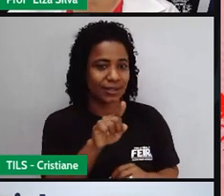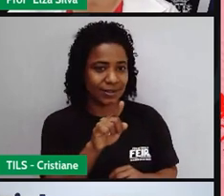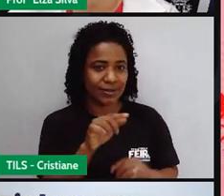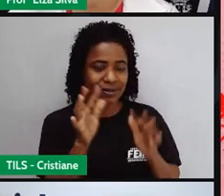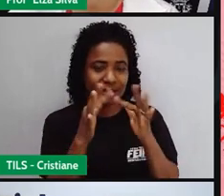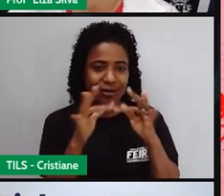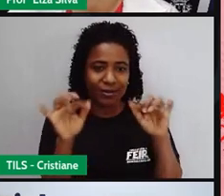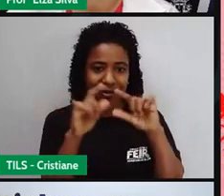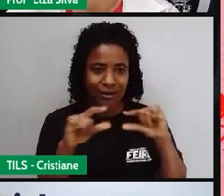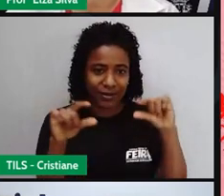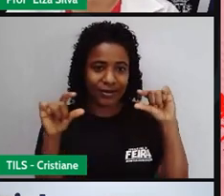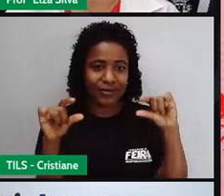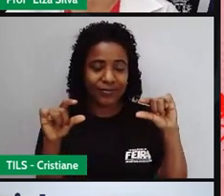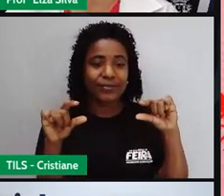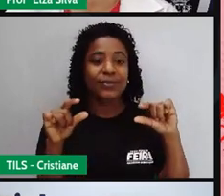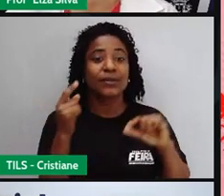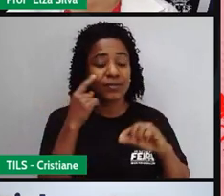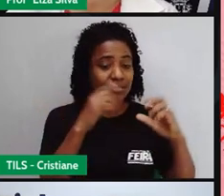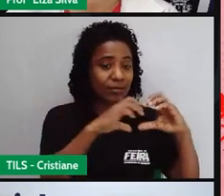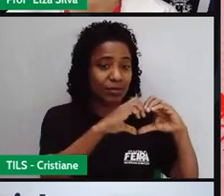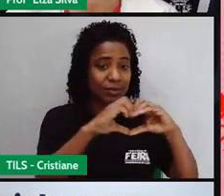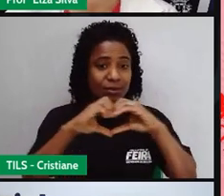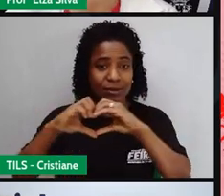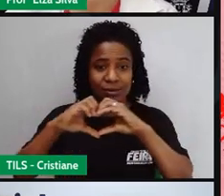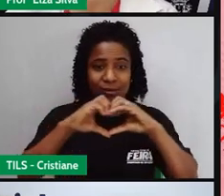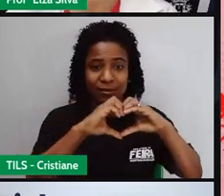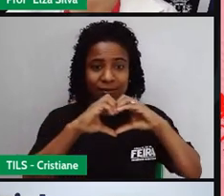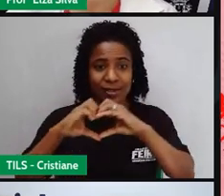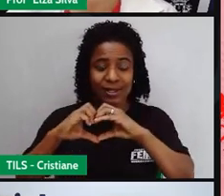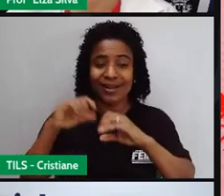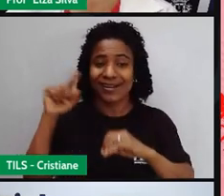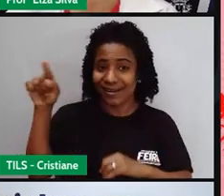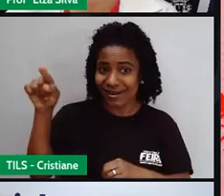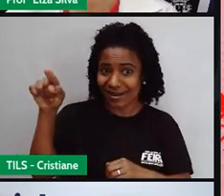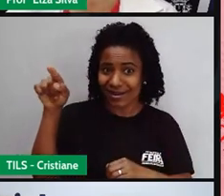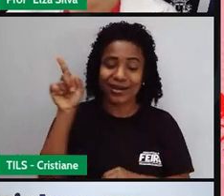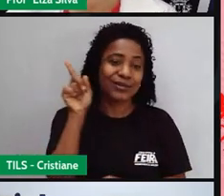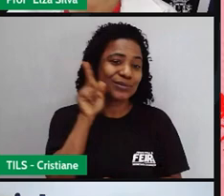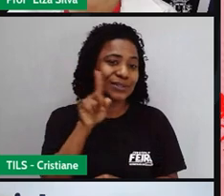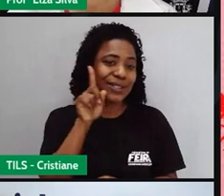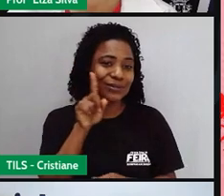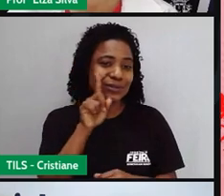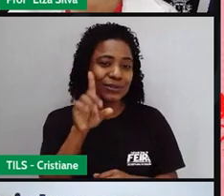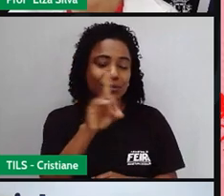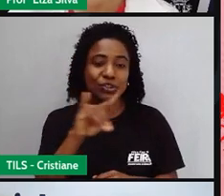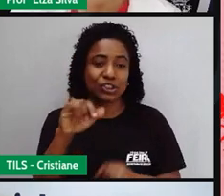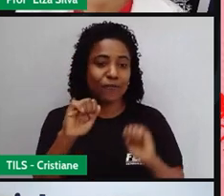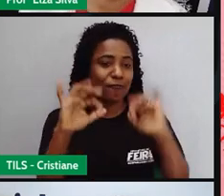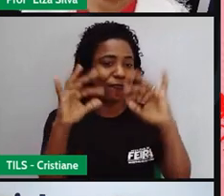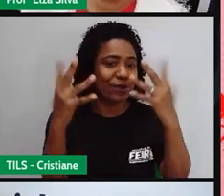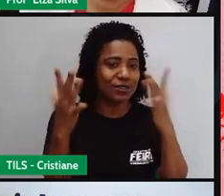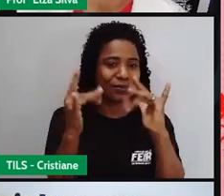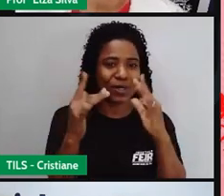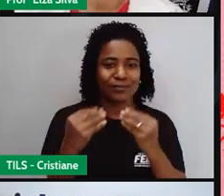and kiss me, eles são geralmente distribuídos nos Estados Unidos no dia dos namorados. Ok?